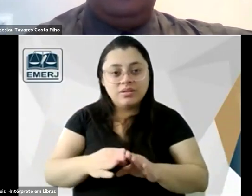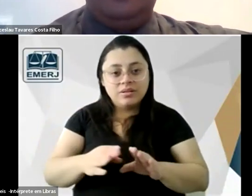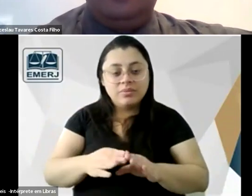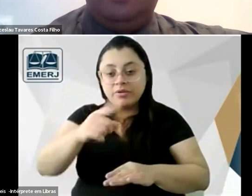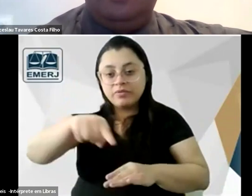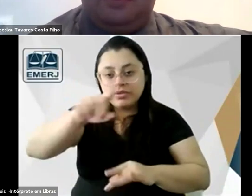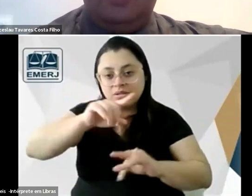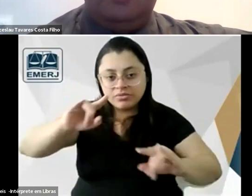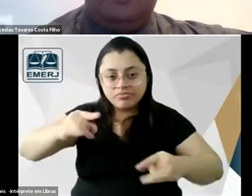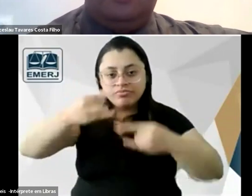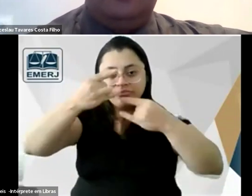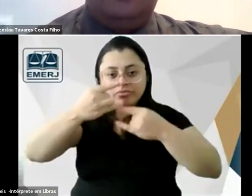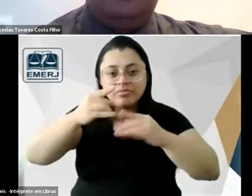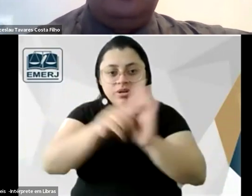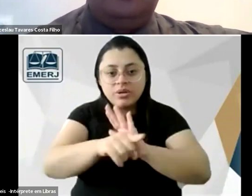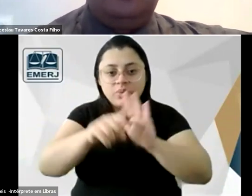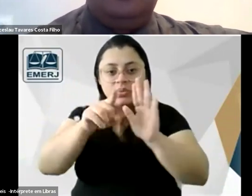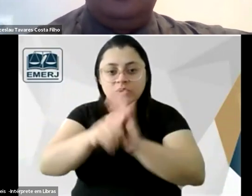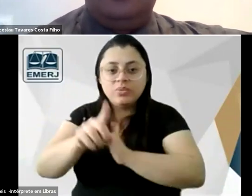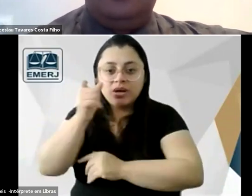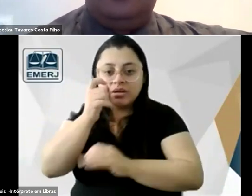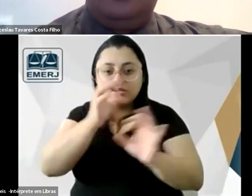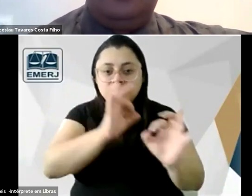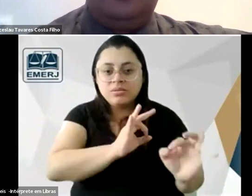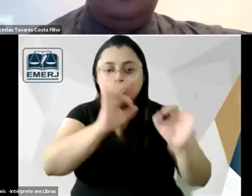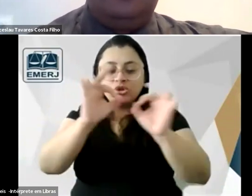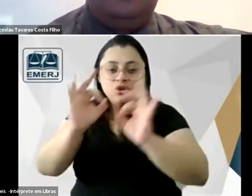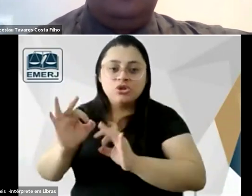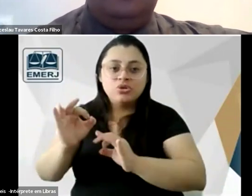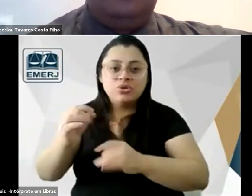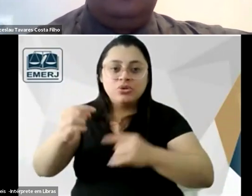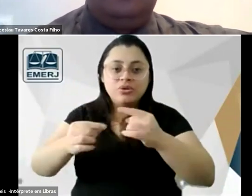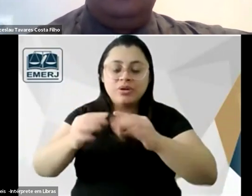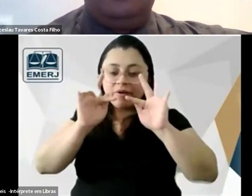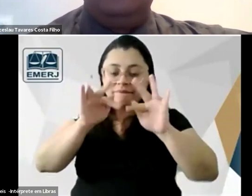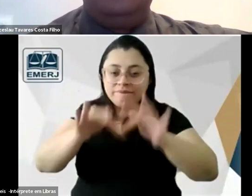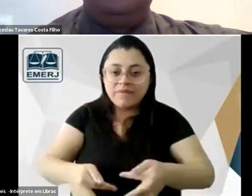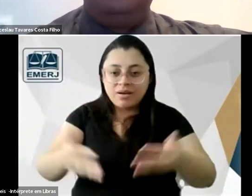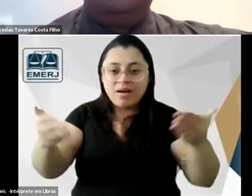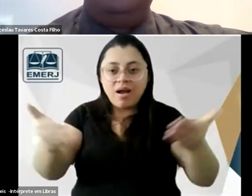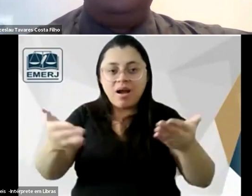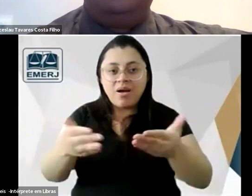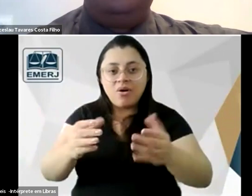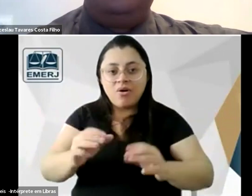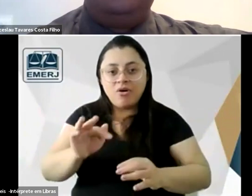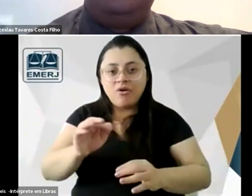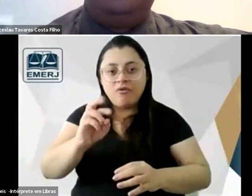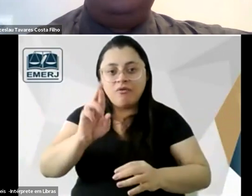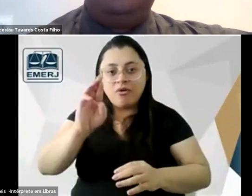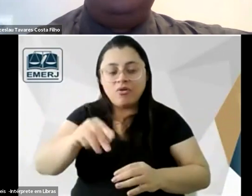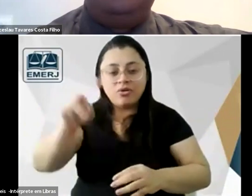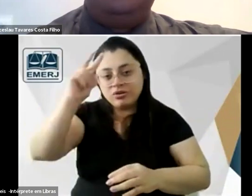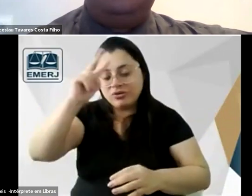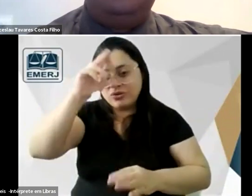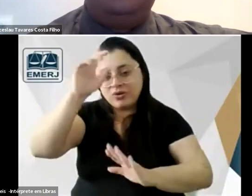estão assistindo que fizeram a pergunta que contribuíram também para o debate e dou por encerrado hoje o nosso fórum de história do direito o